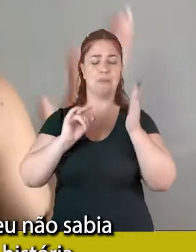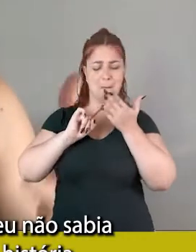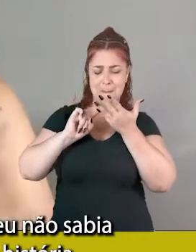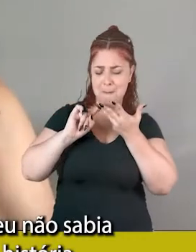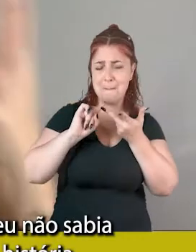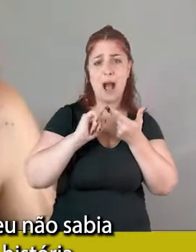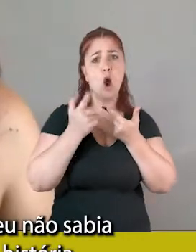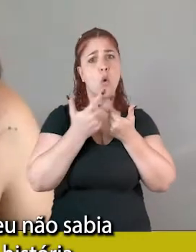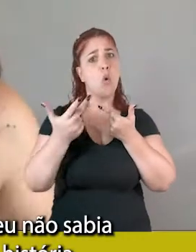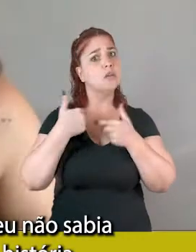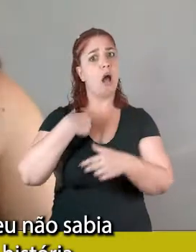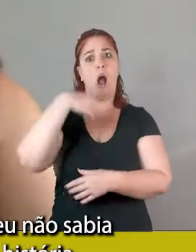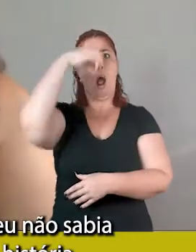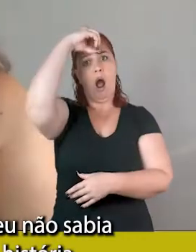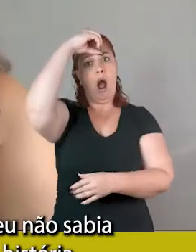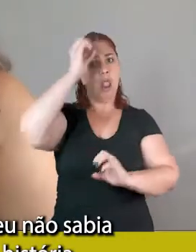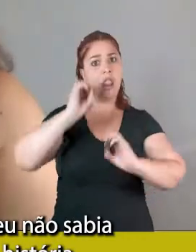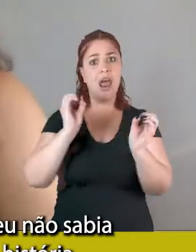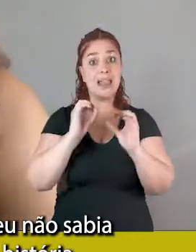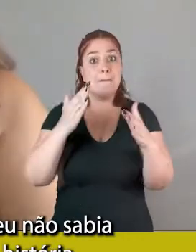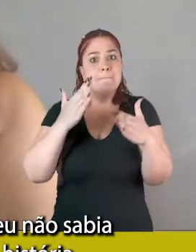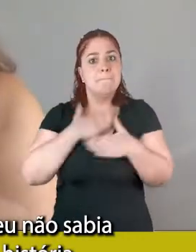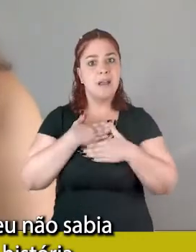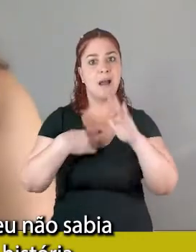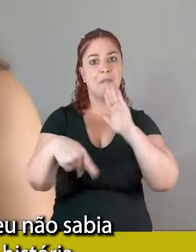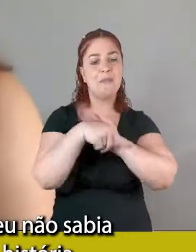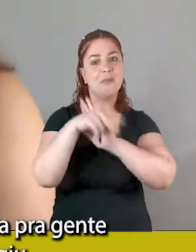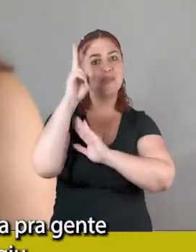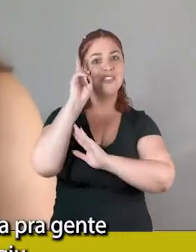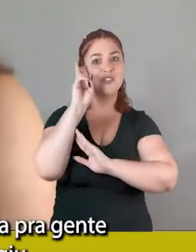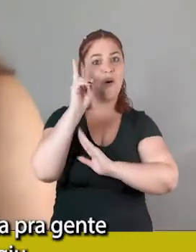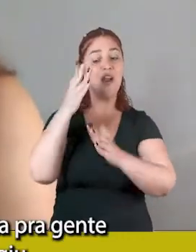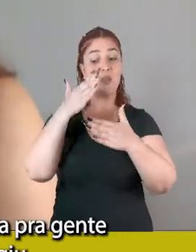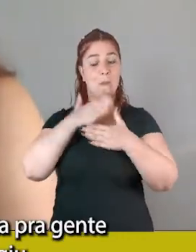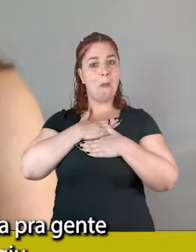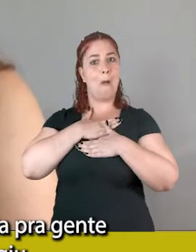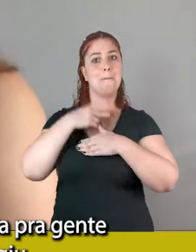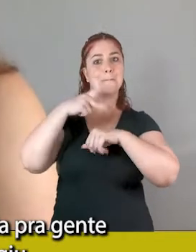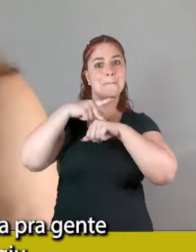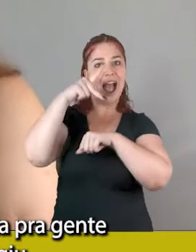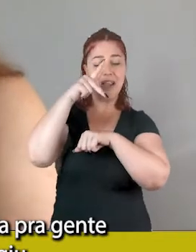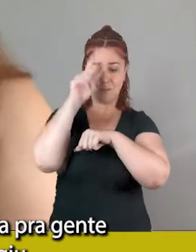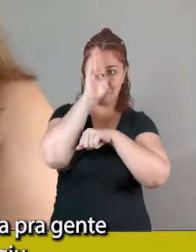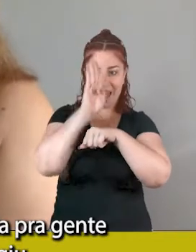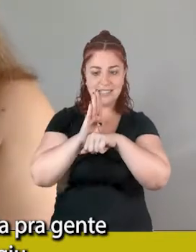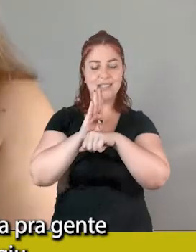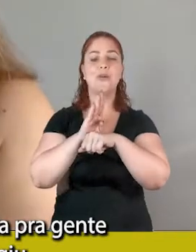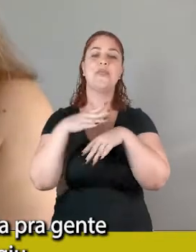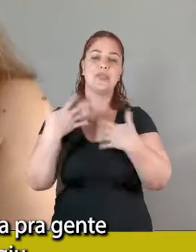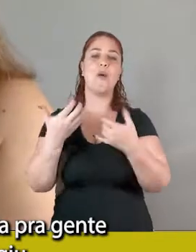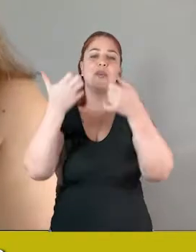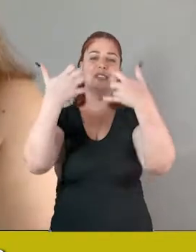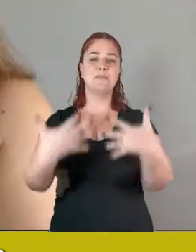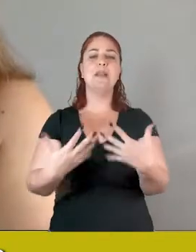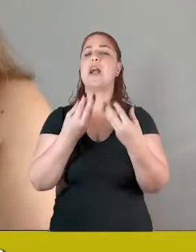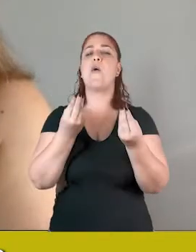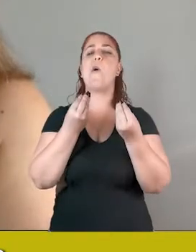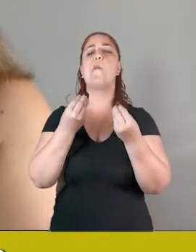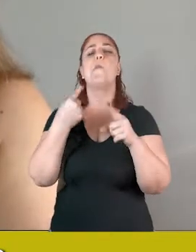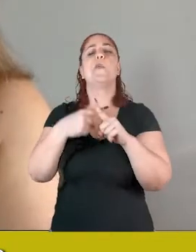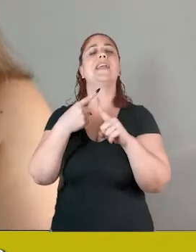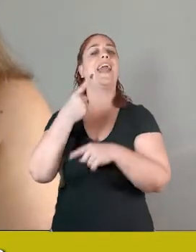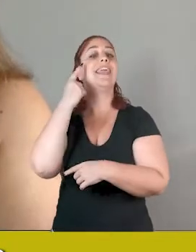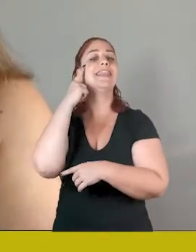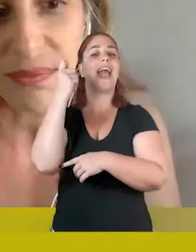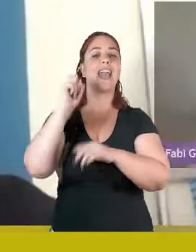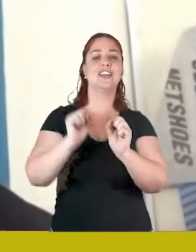coisa que eu não sabia da minha história, né, da história do meu país, então, conta para a gente um pouco como é que surgiu a ideia do livro.